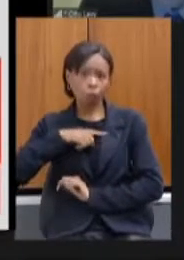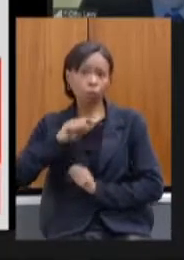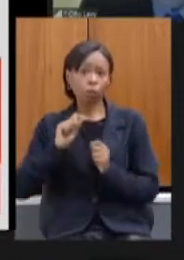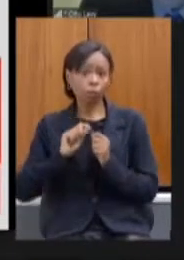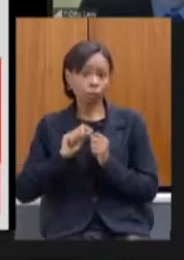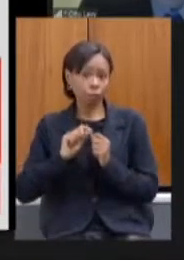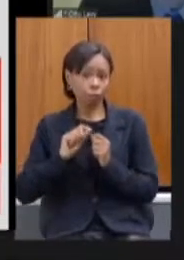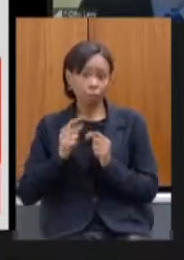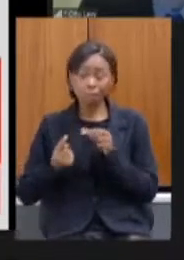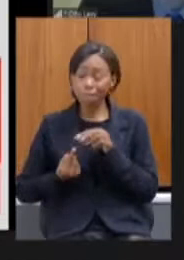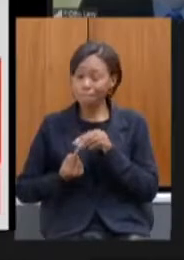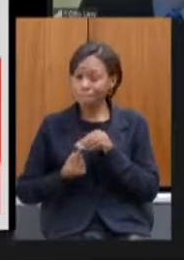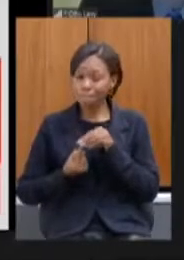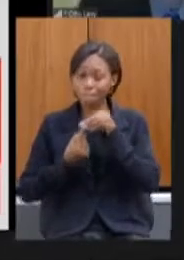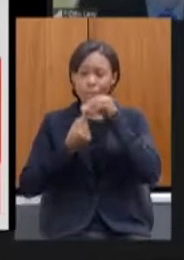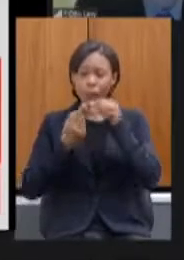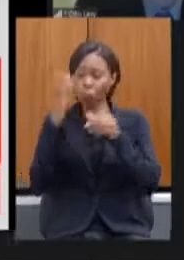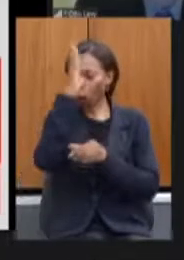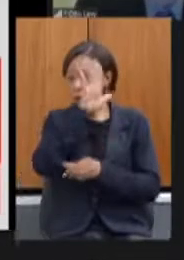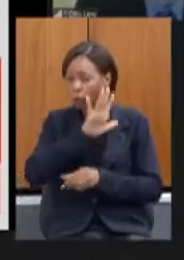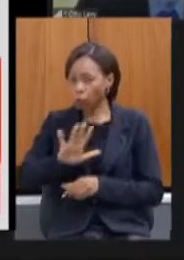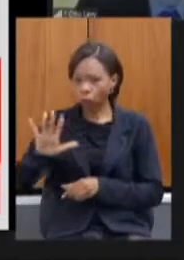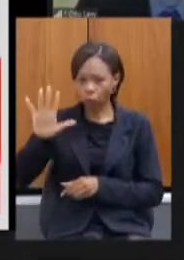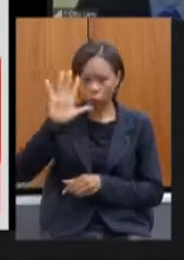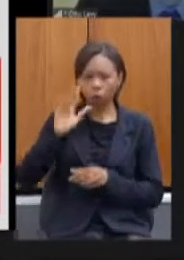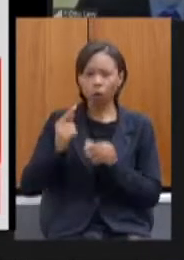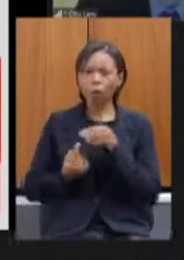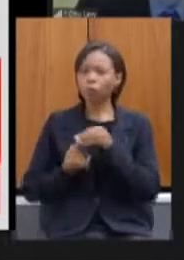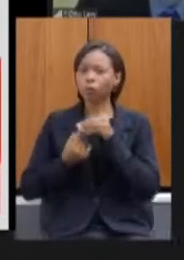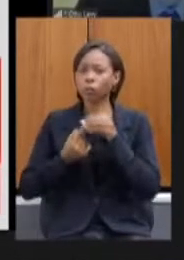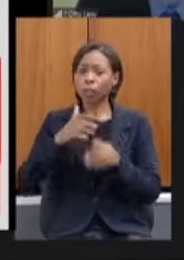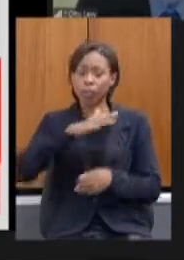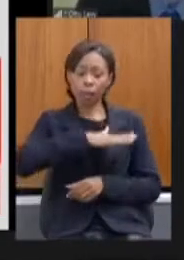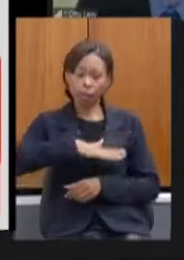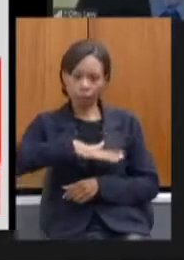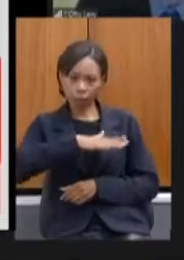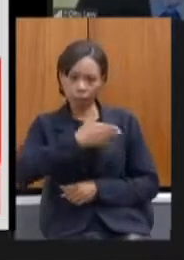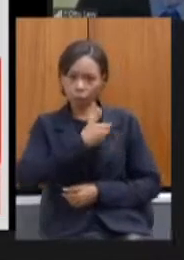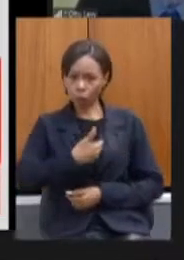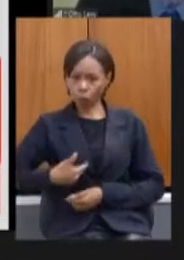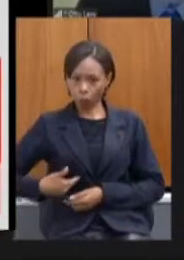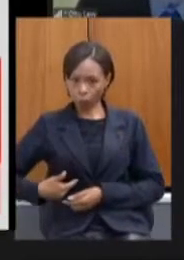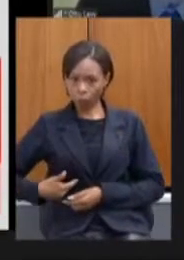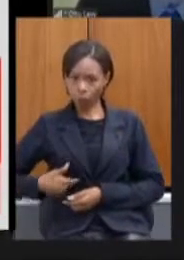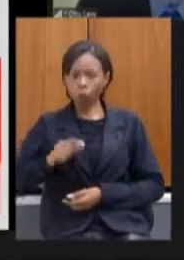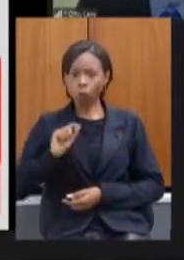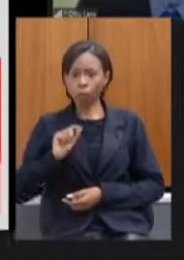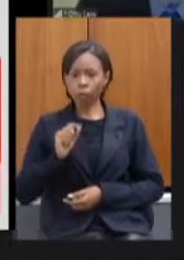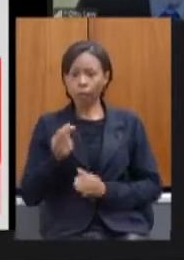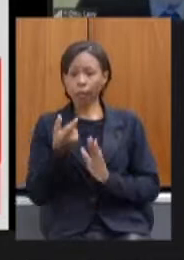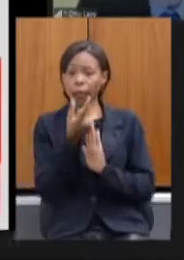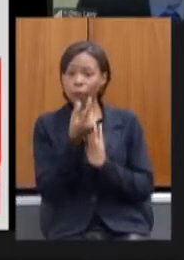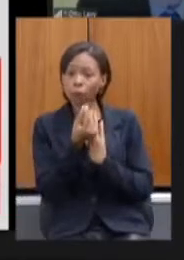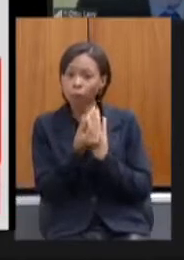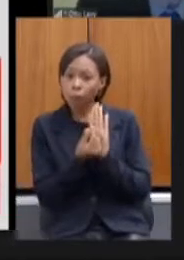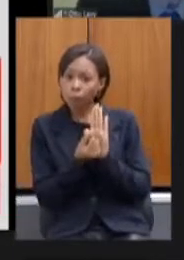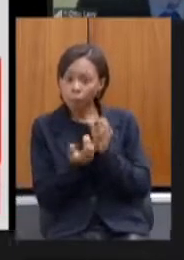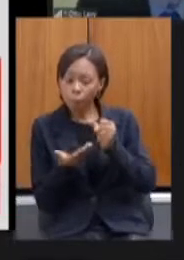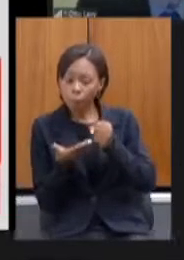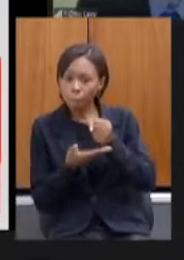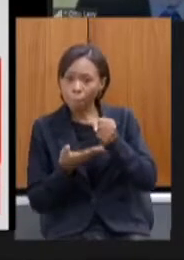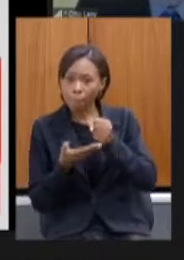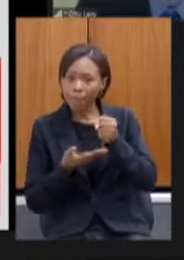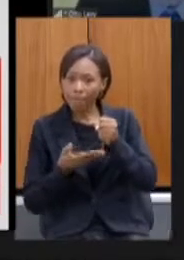no brasil na área pública a metodologia do orçamento base zero já